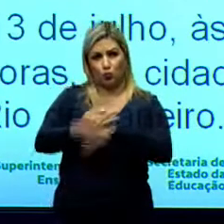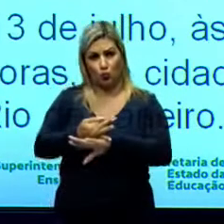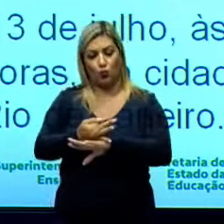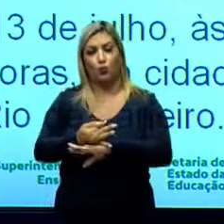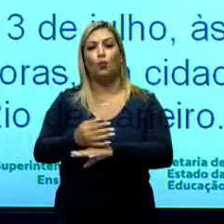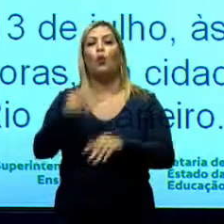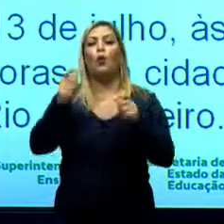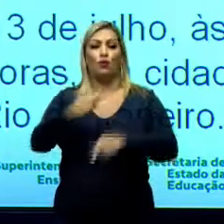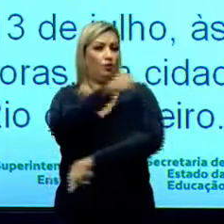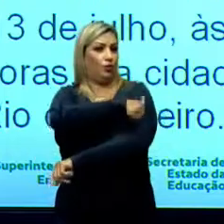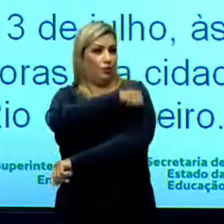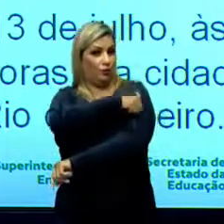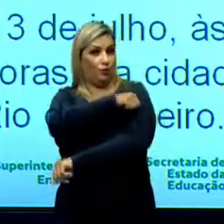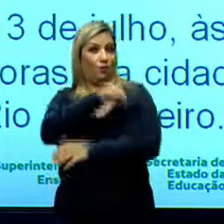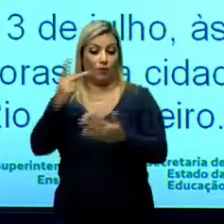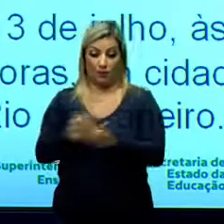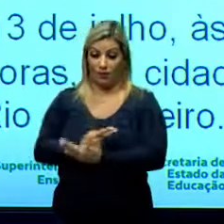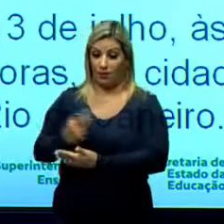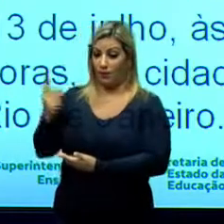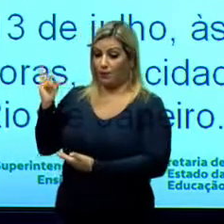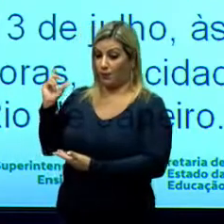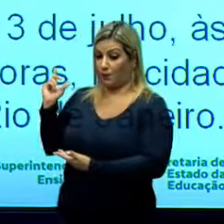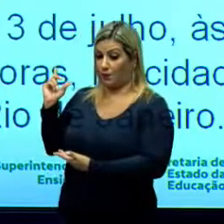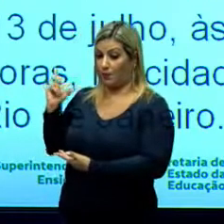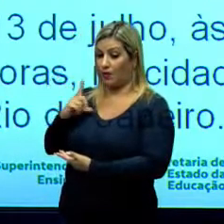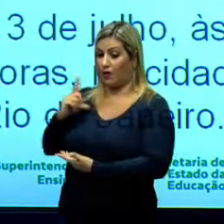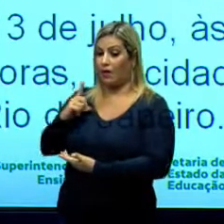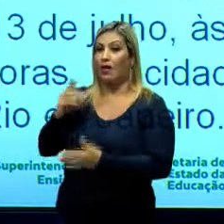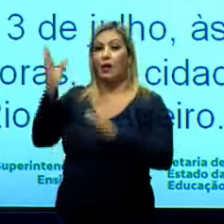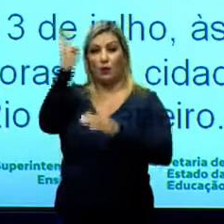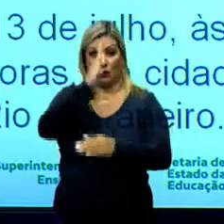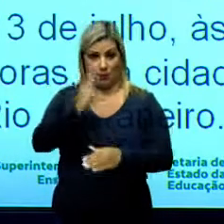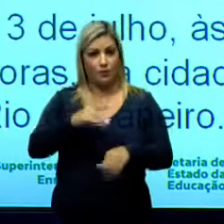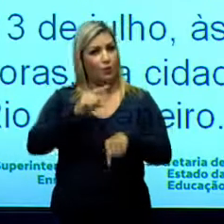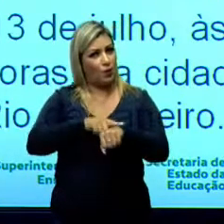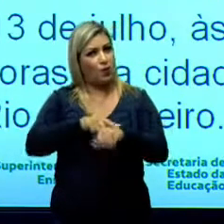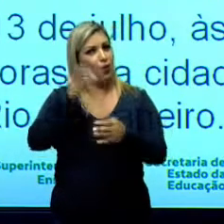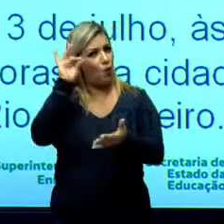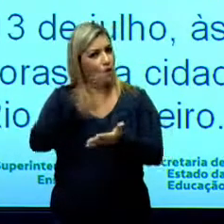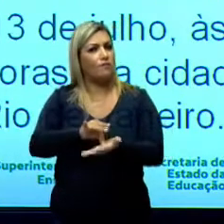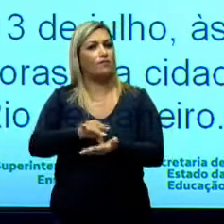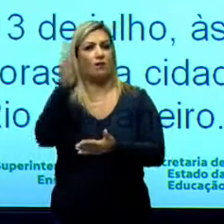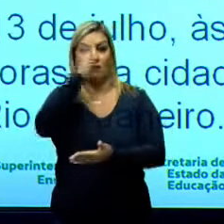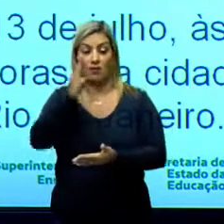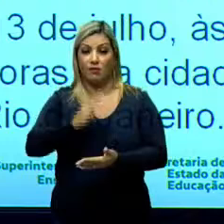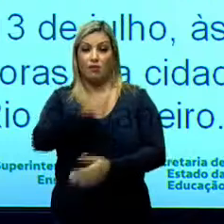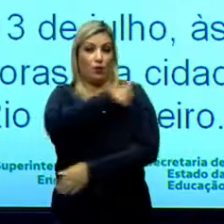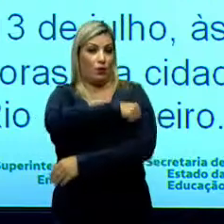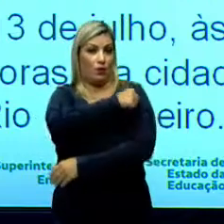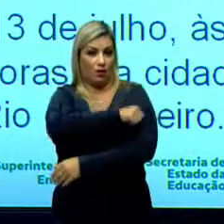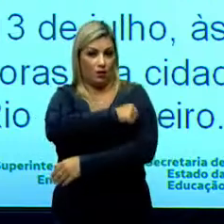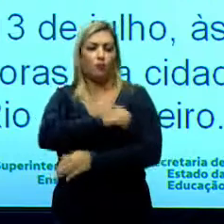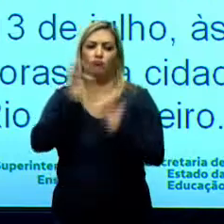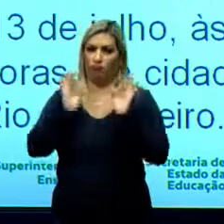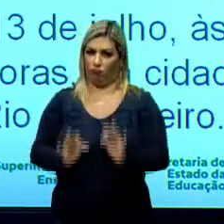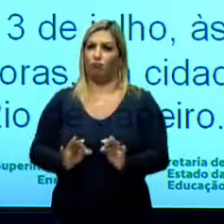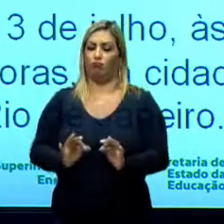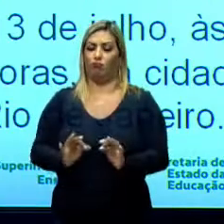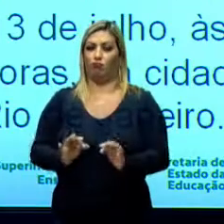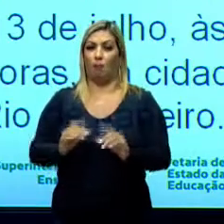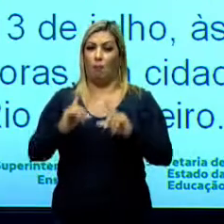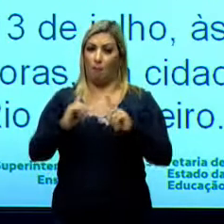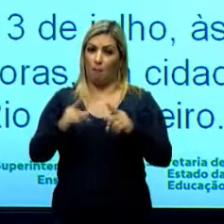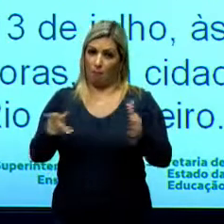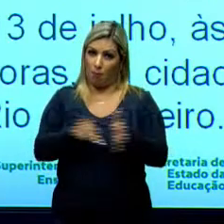do Rio de Janeiro. Gente, então, no Rio de Janeiro, aqui no Brasil, né, no horário oficial do Brasil, Rio de Janeiro segue o horário oficial, que é o